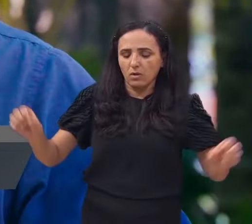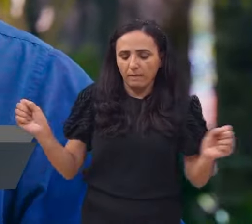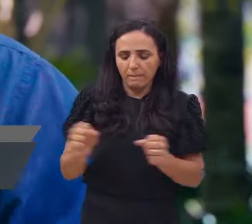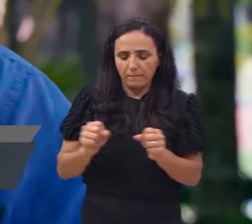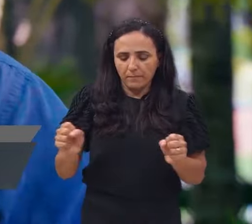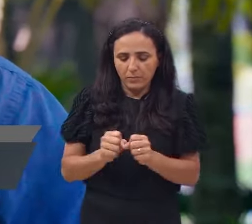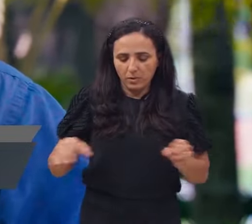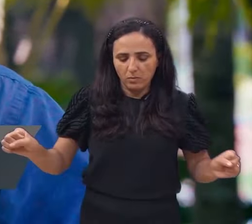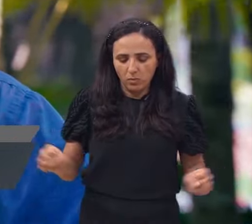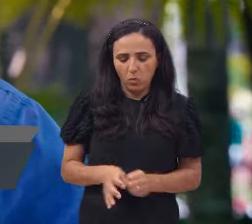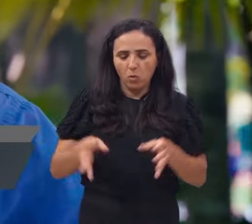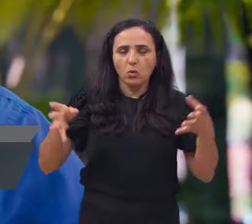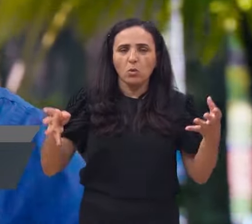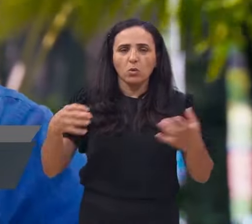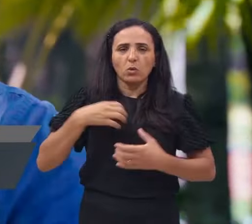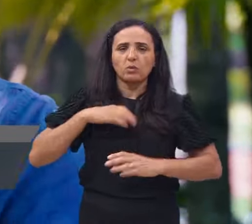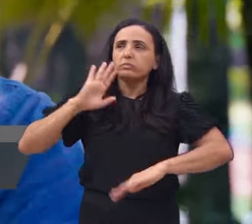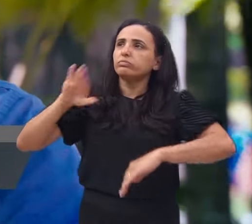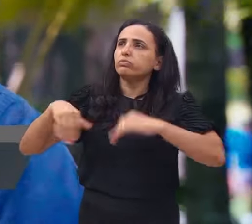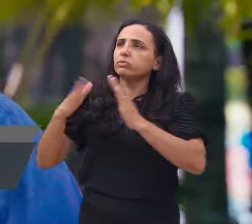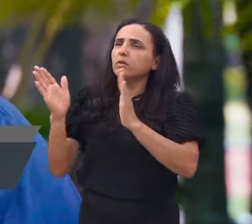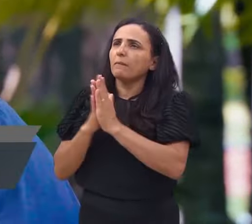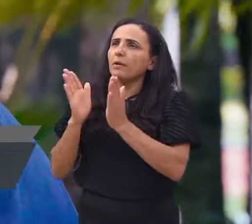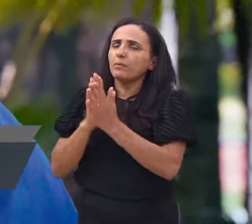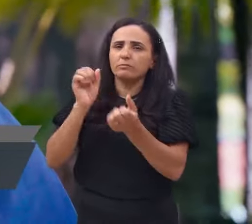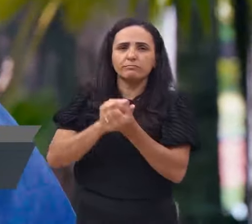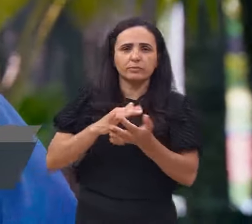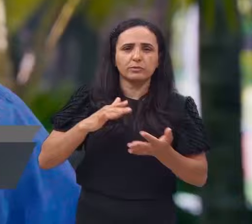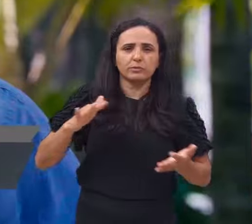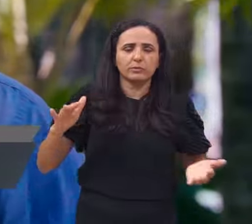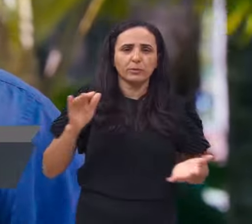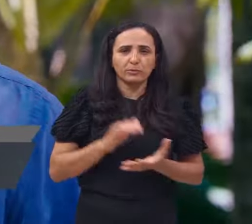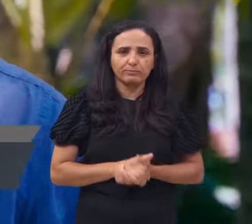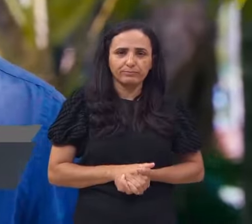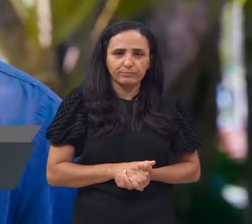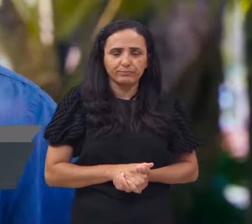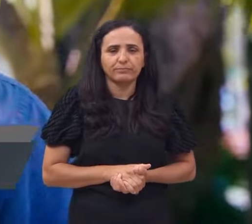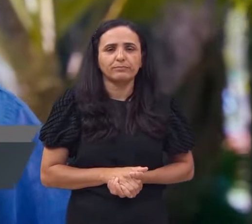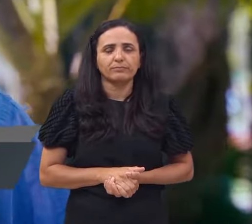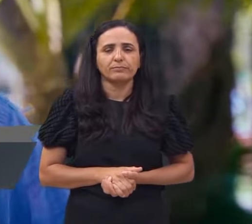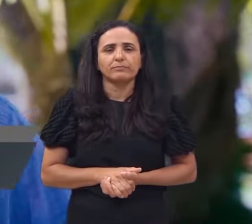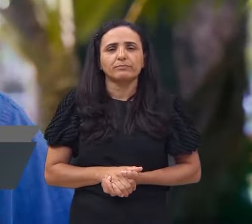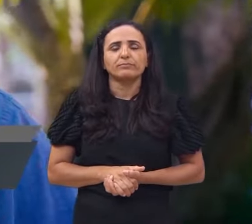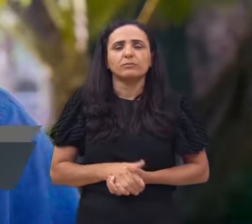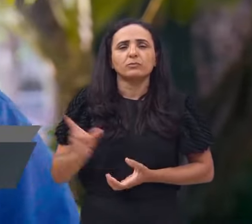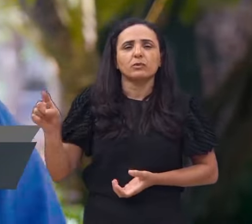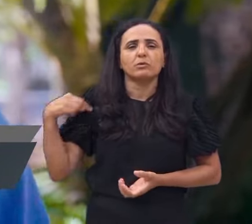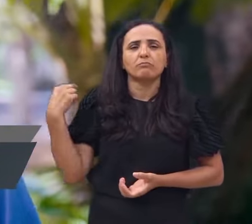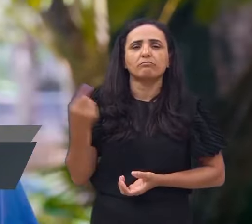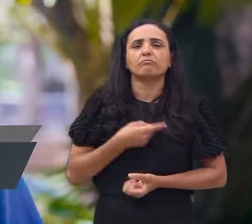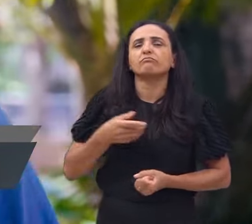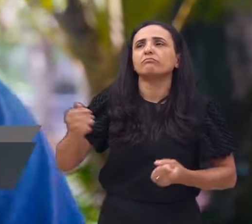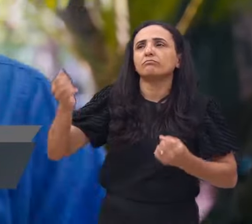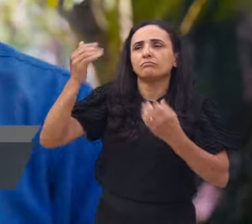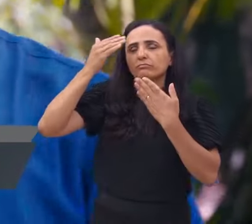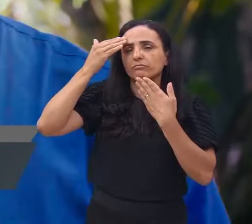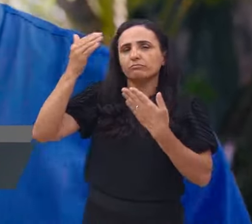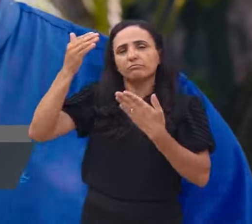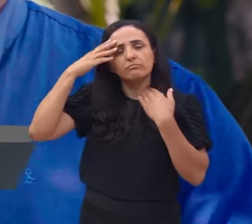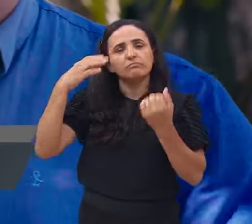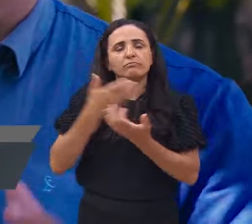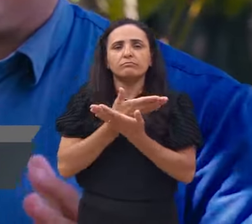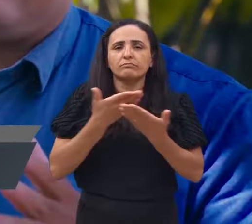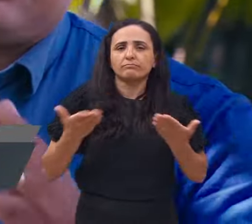Ele operando na sua vida, transformando o seu nome. Glória a Deus! Nós vamos orar nesse instante, nós vamos agradecer a Deus,